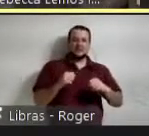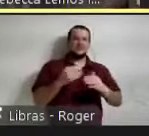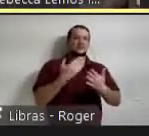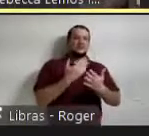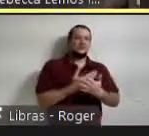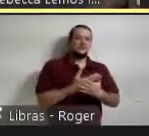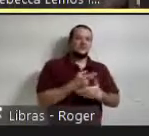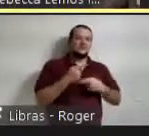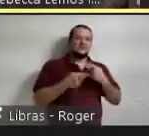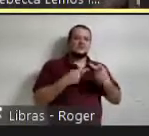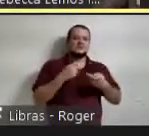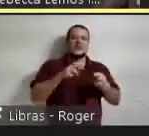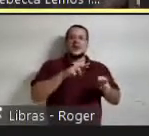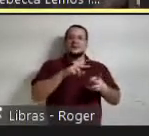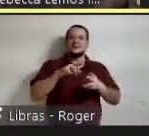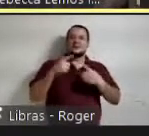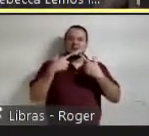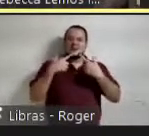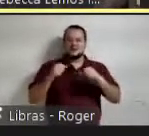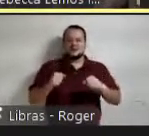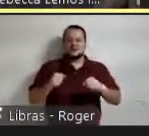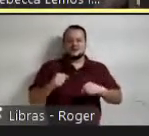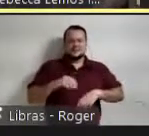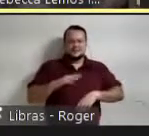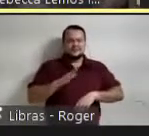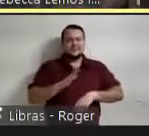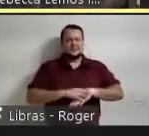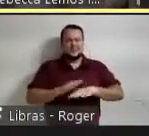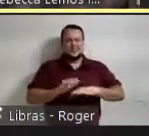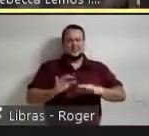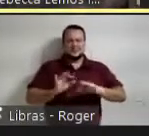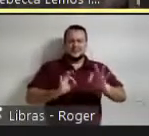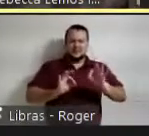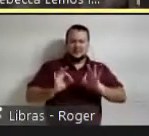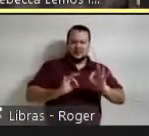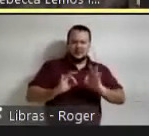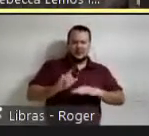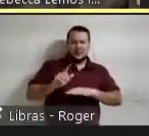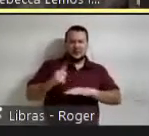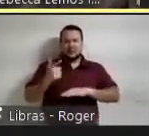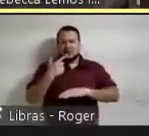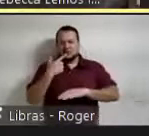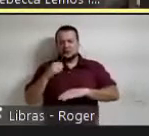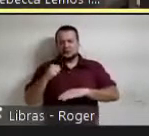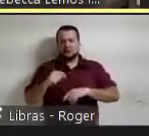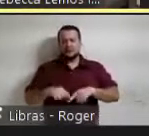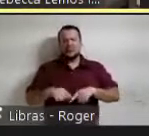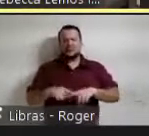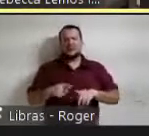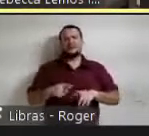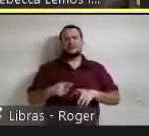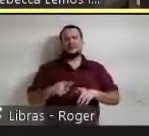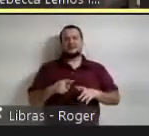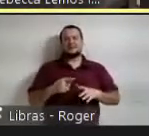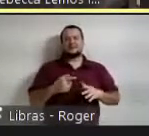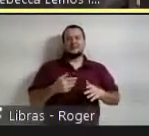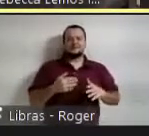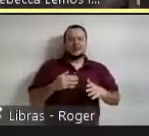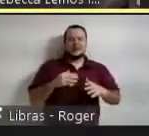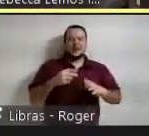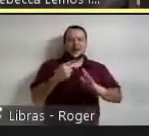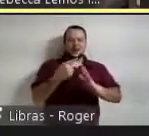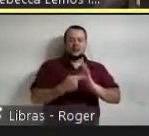mais preparados em outros idiomas mas a gente é um projeto que nós viemos empurrando